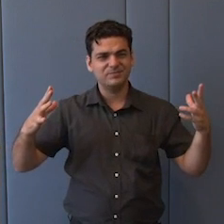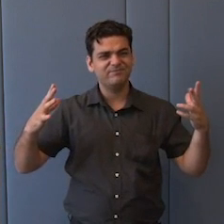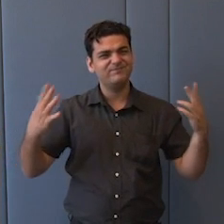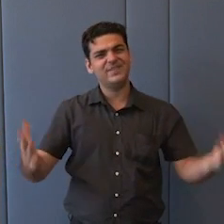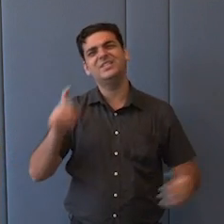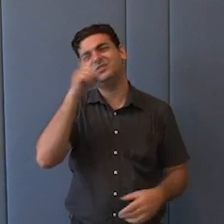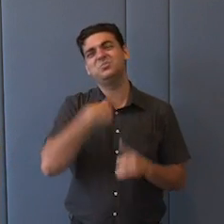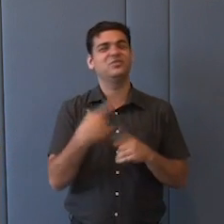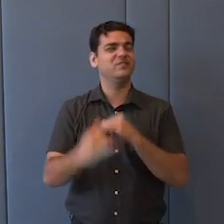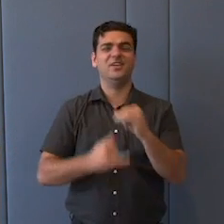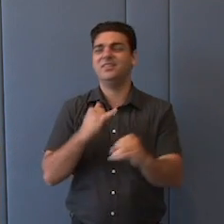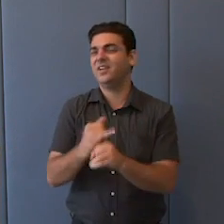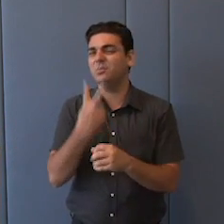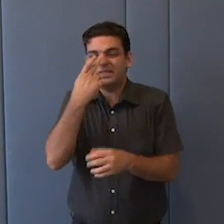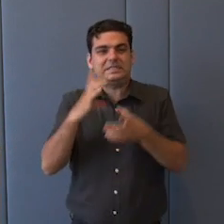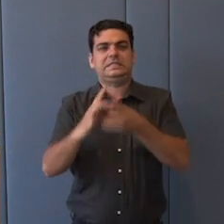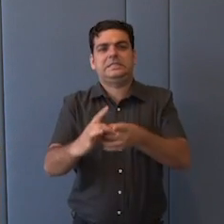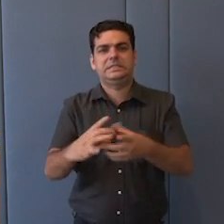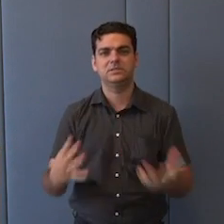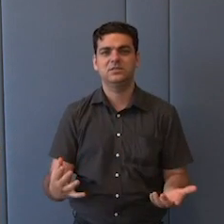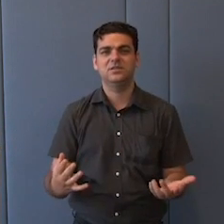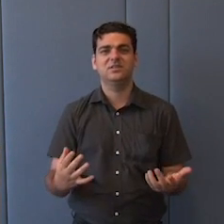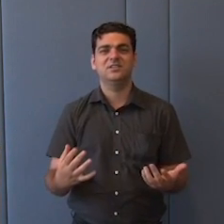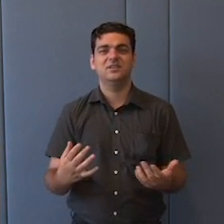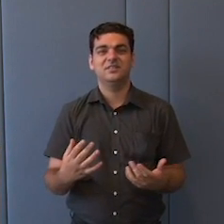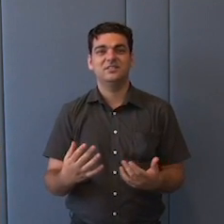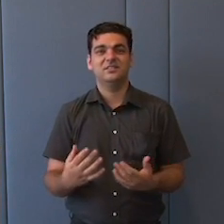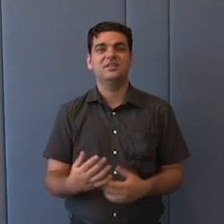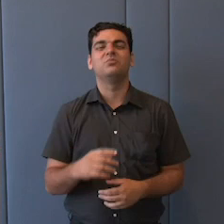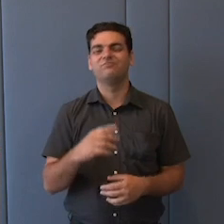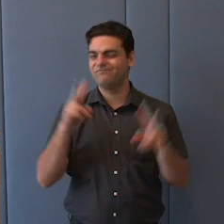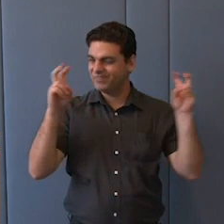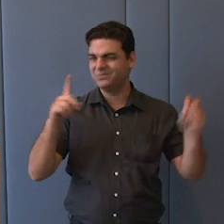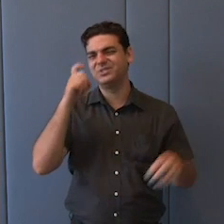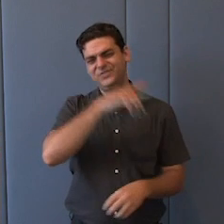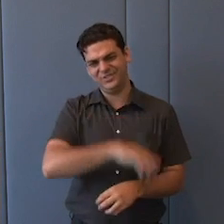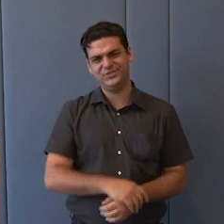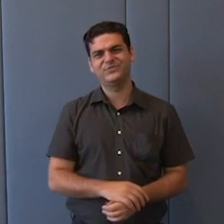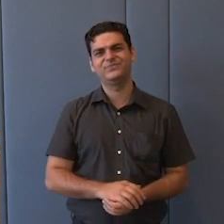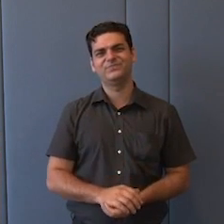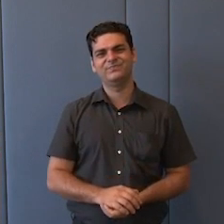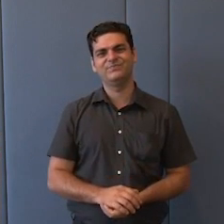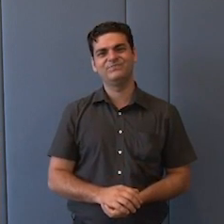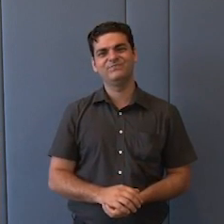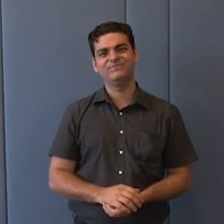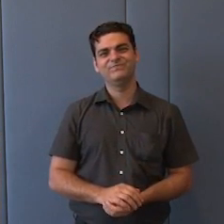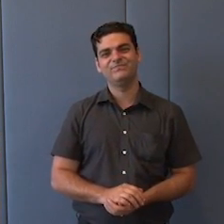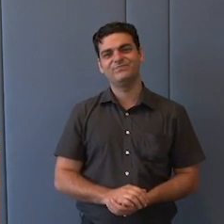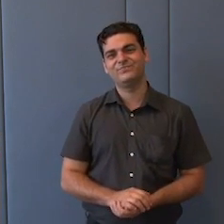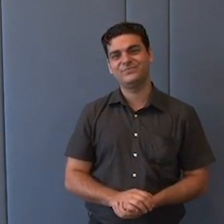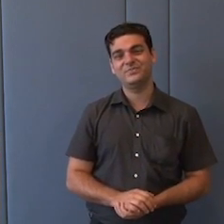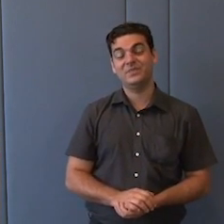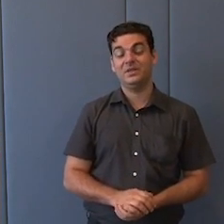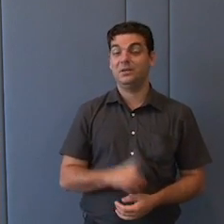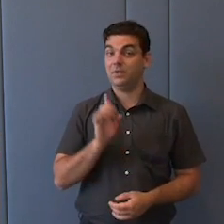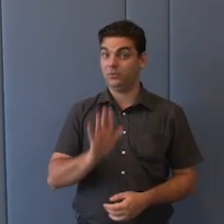virtual, das comunicações e tudo isso, fica muito mais complicado. Por outro